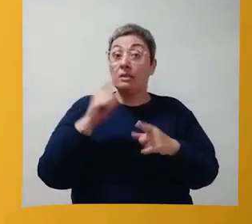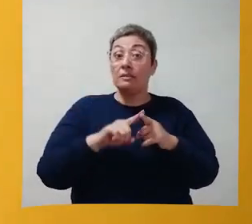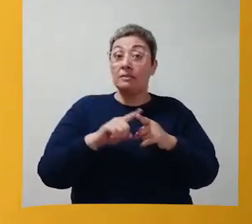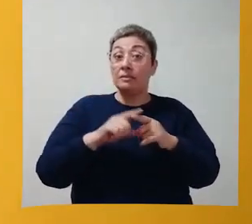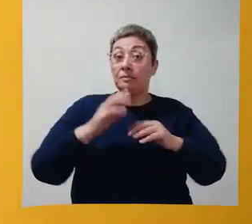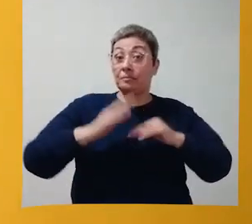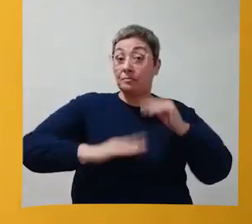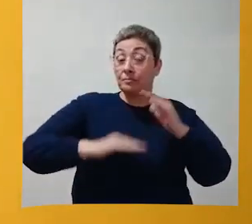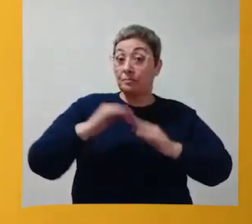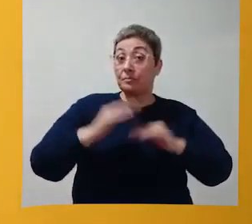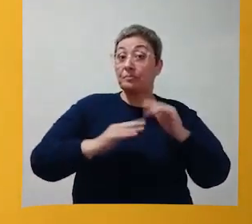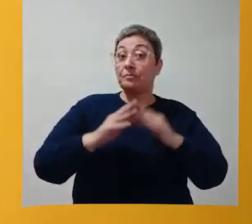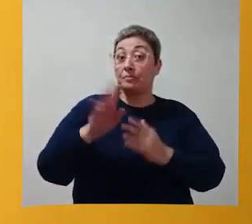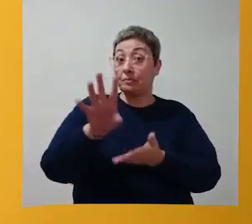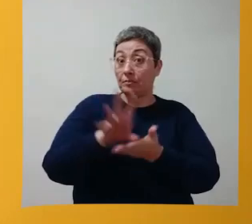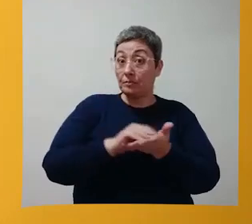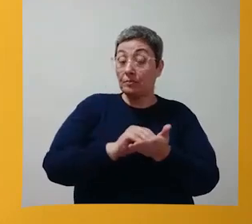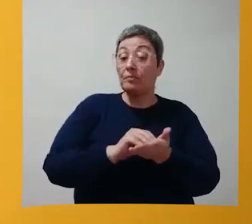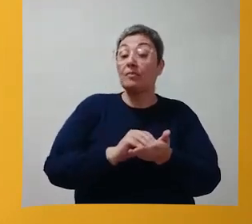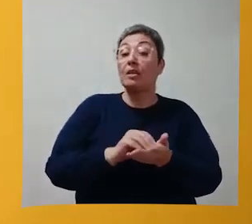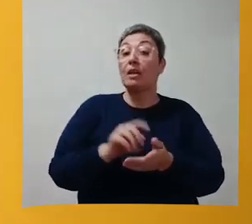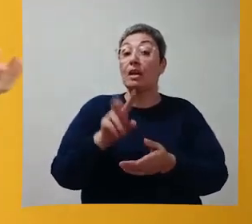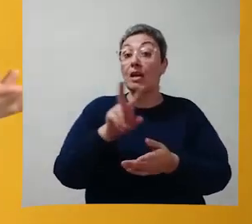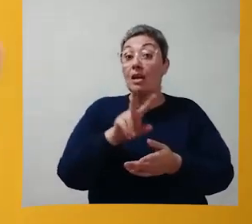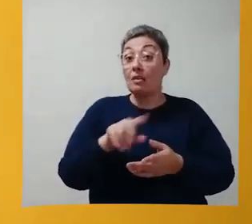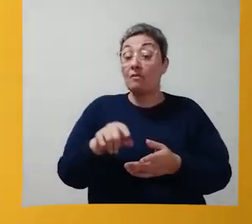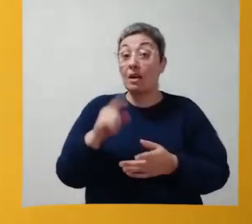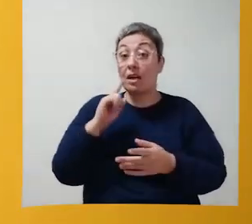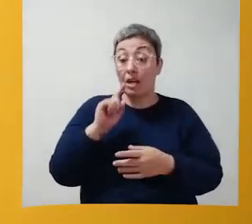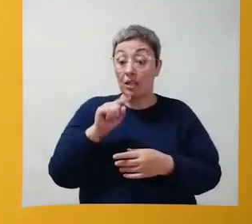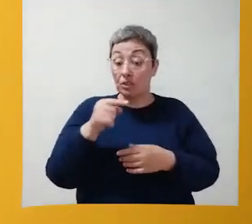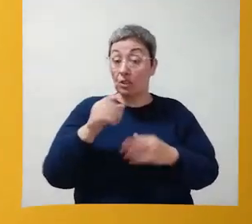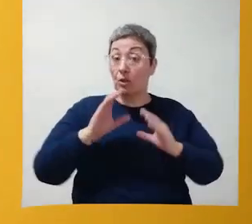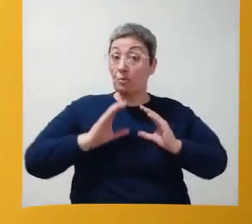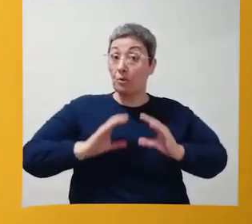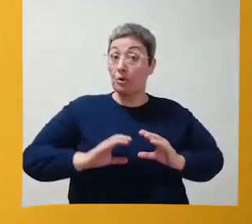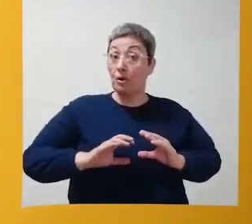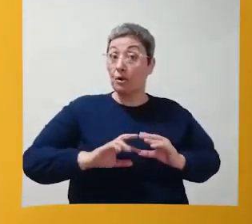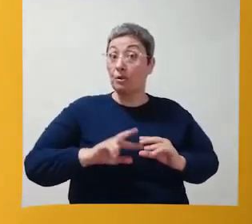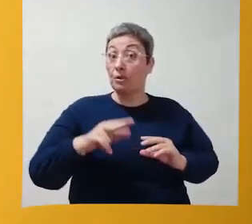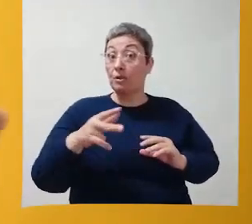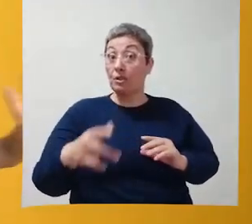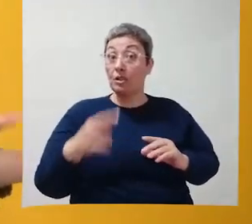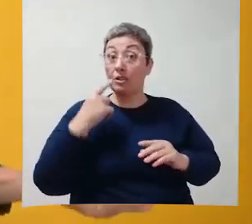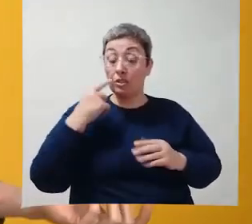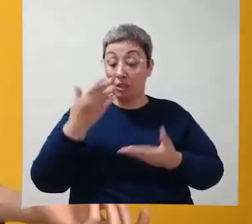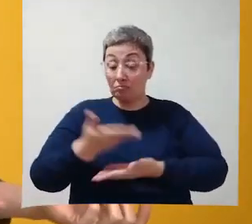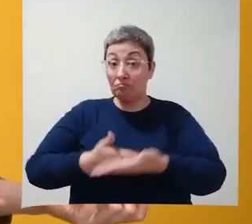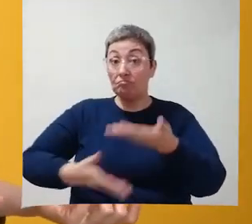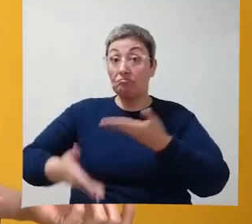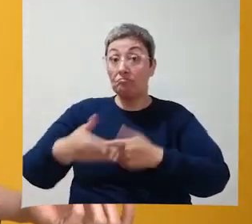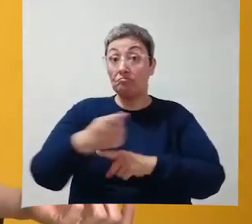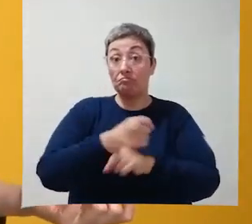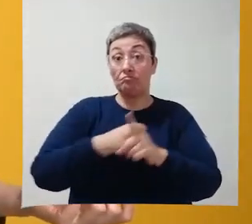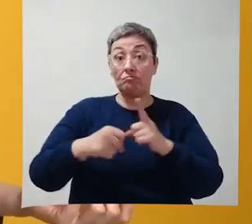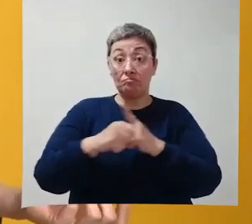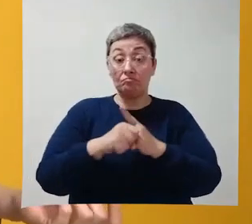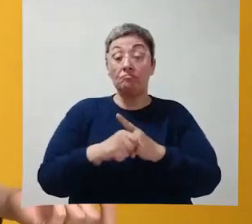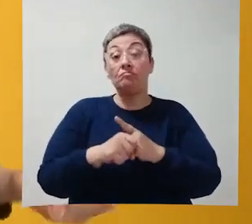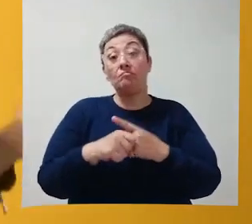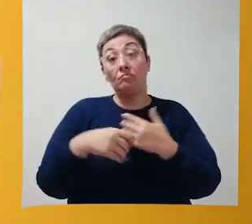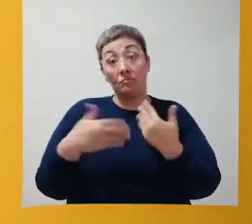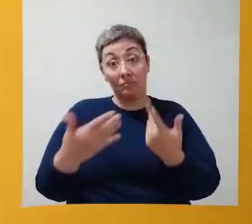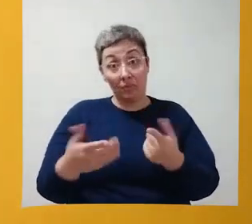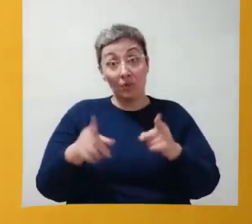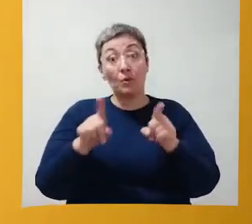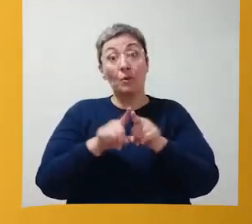habilidade de imitação leva essa criança a esse outro comportamento de interação social, né?